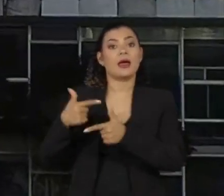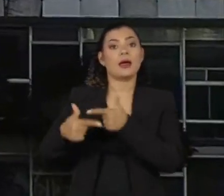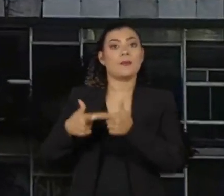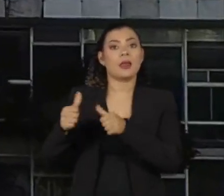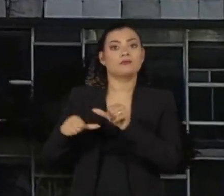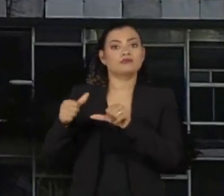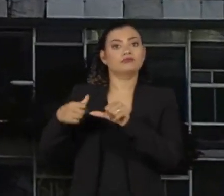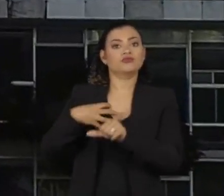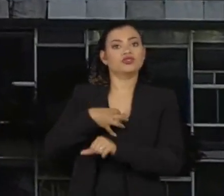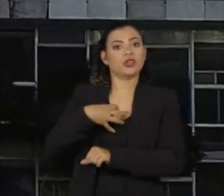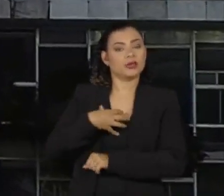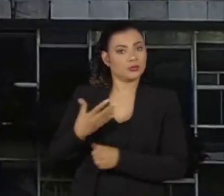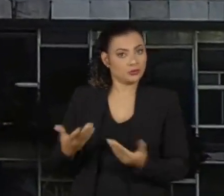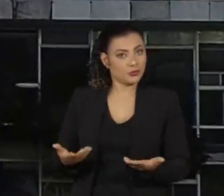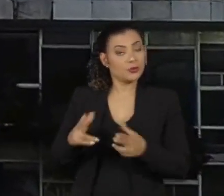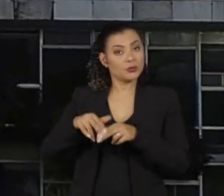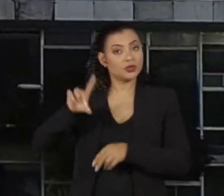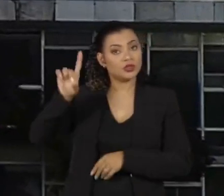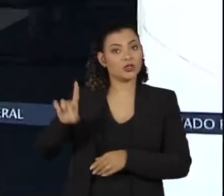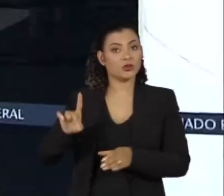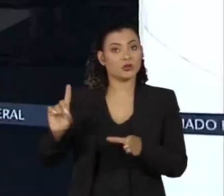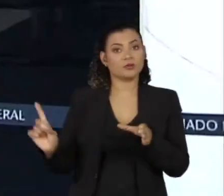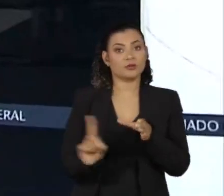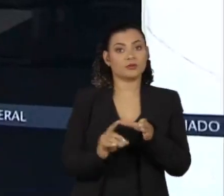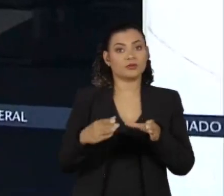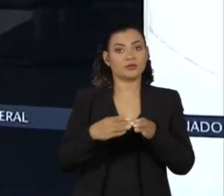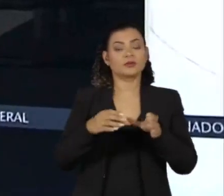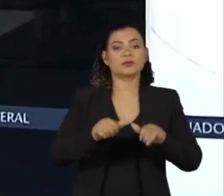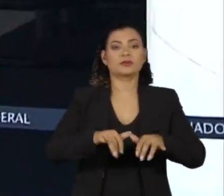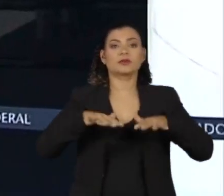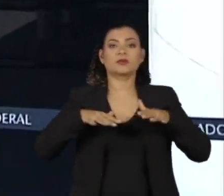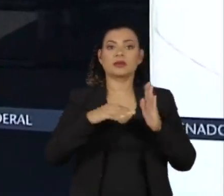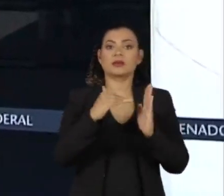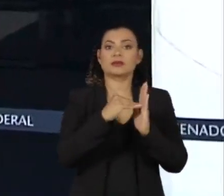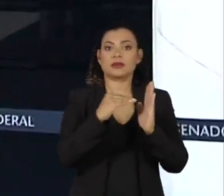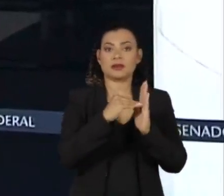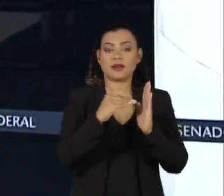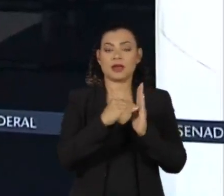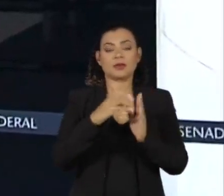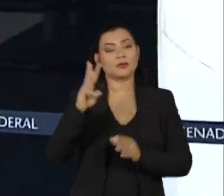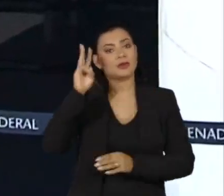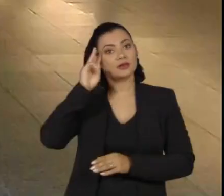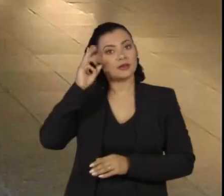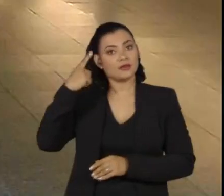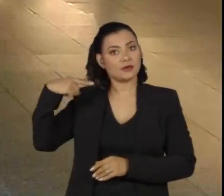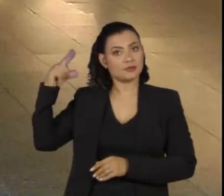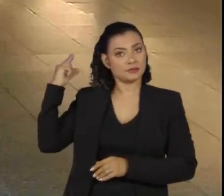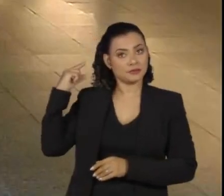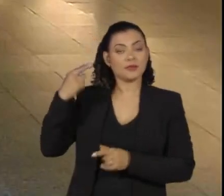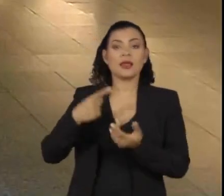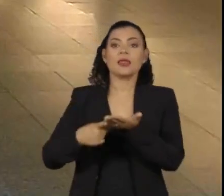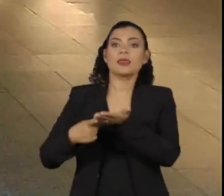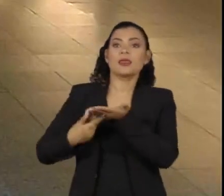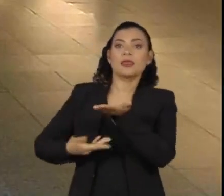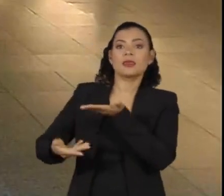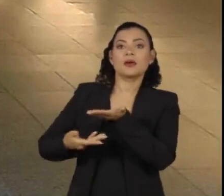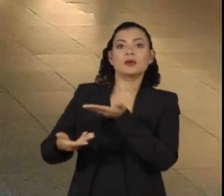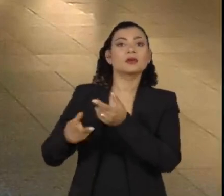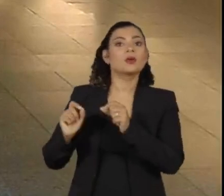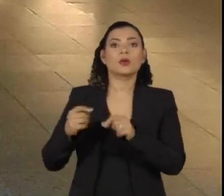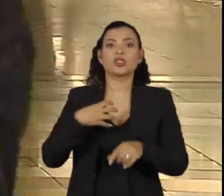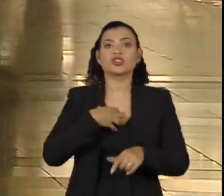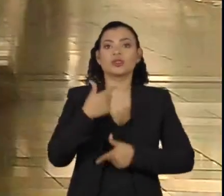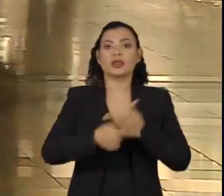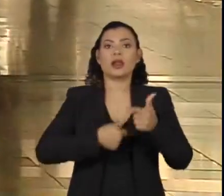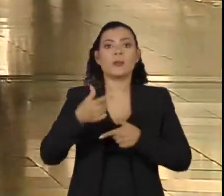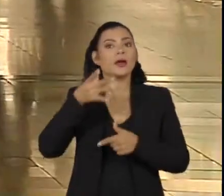A mesa diretora do Senado se reuniu com os líderes partidários nesta terça-feira para negociar o fim do modelo